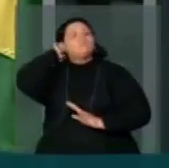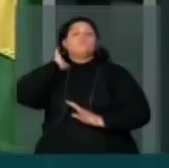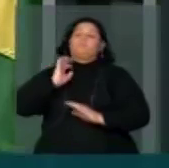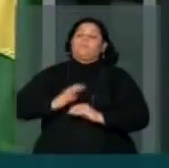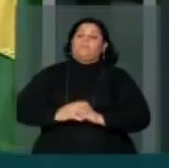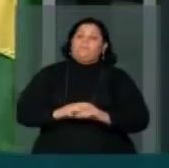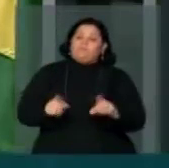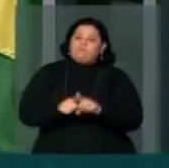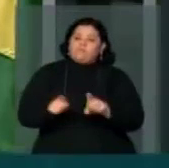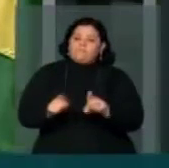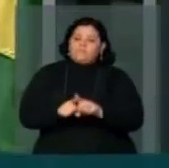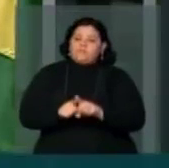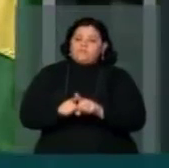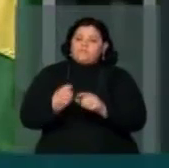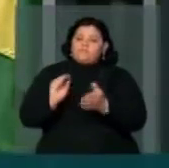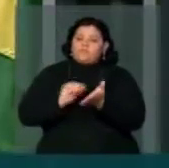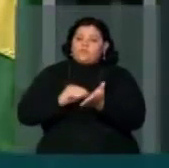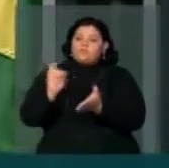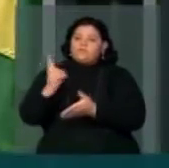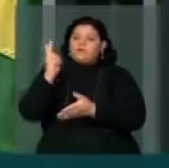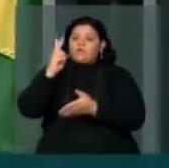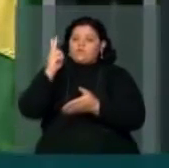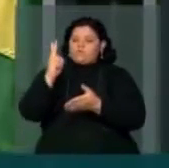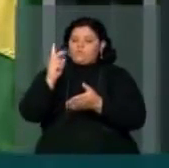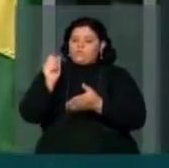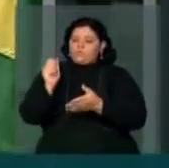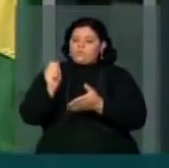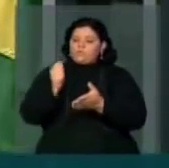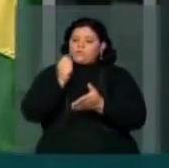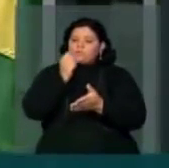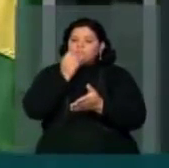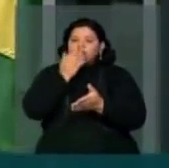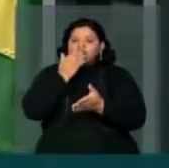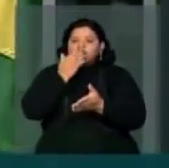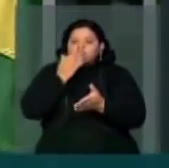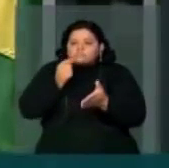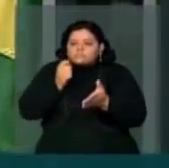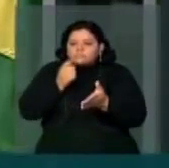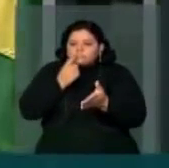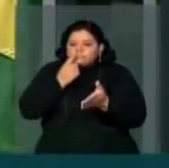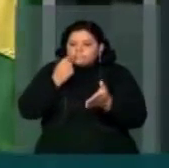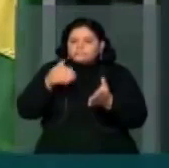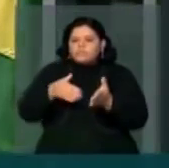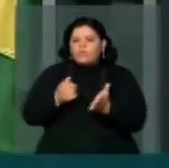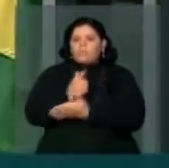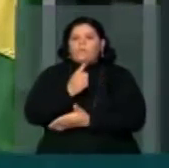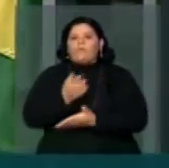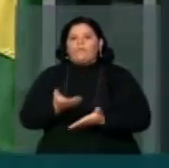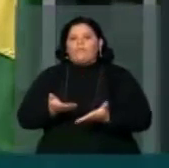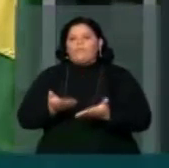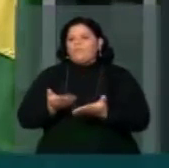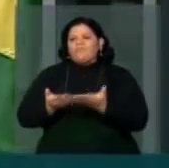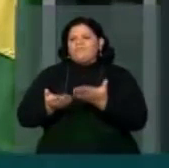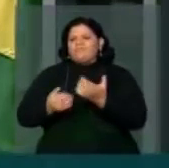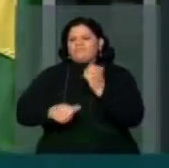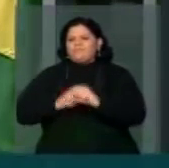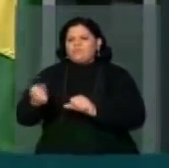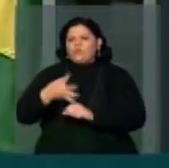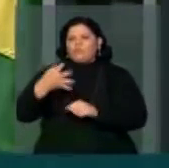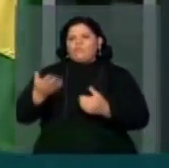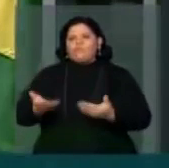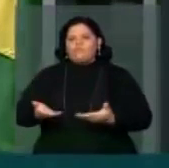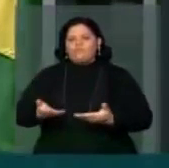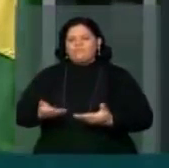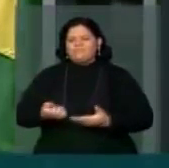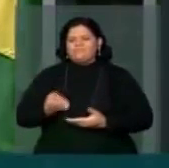como também desvaloriza o caro recém-comprado no modelo do ano corrente. A questão do ano modelo também